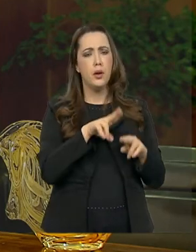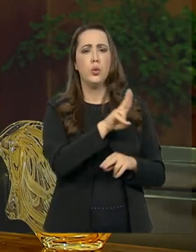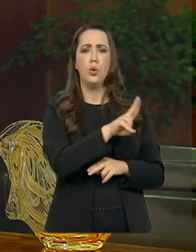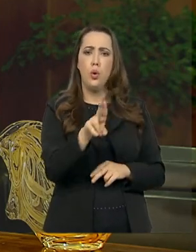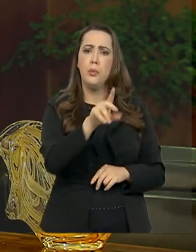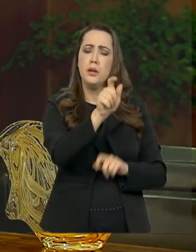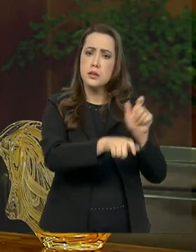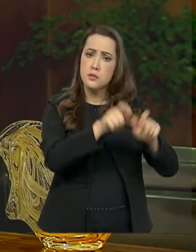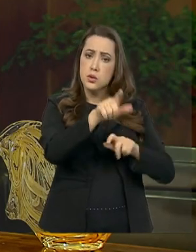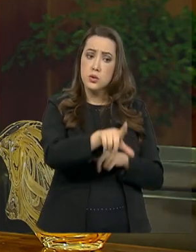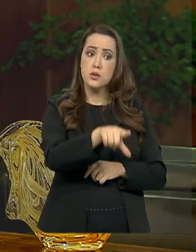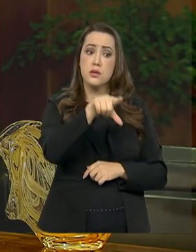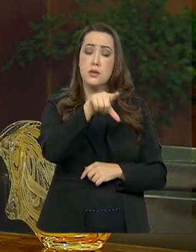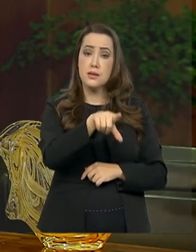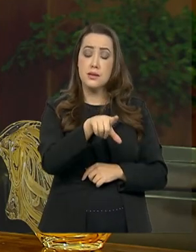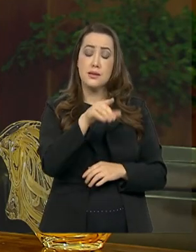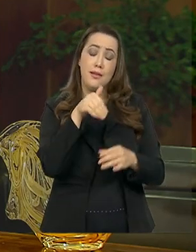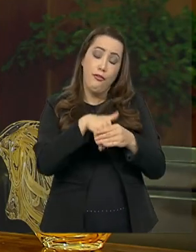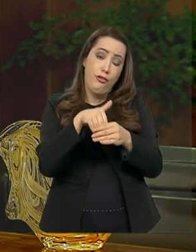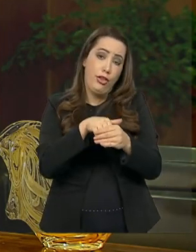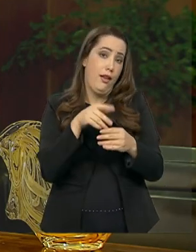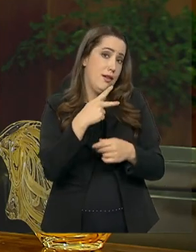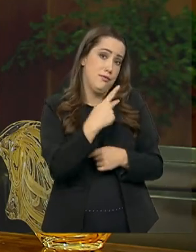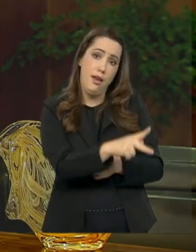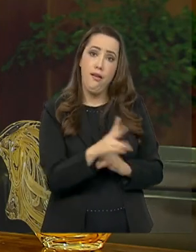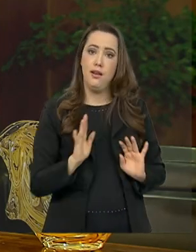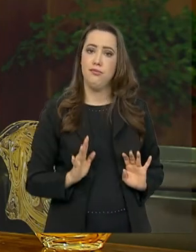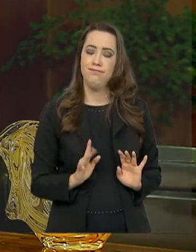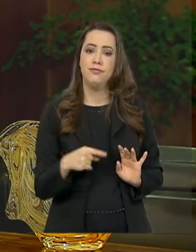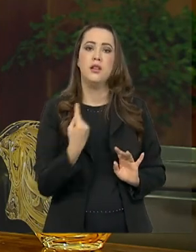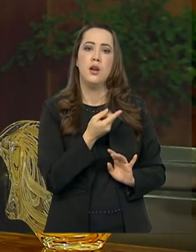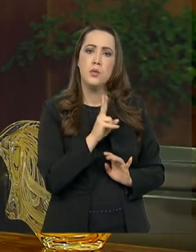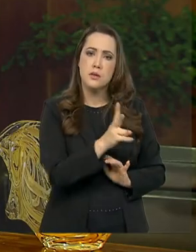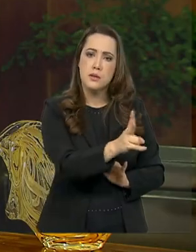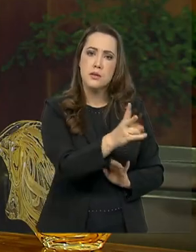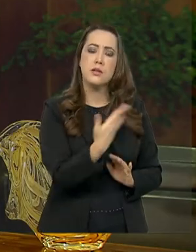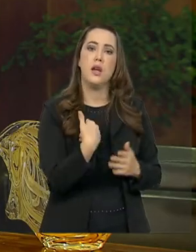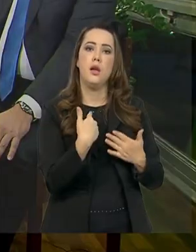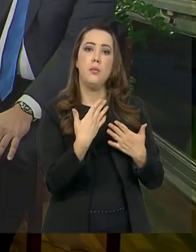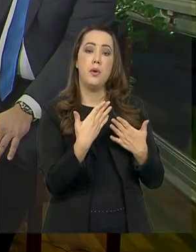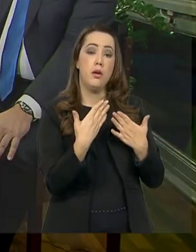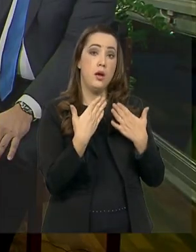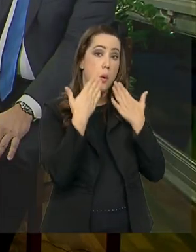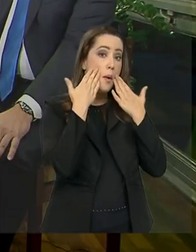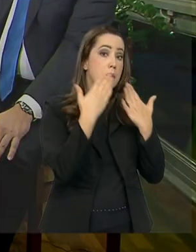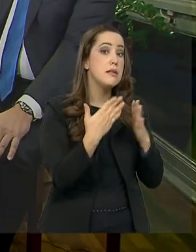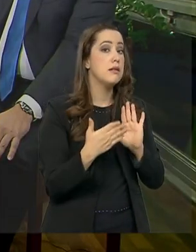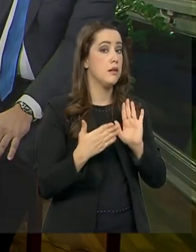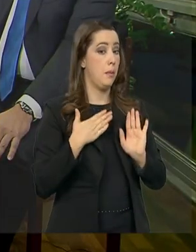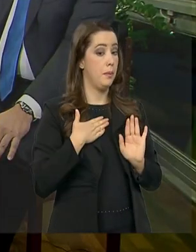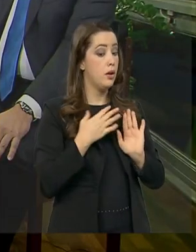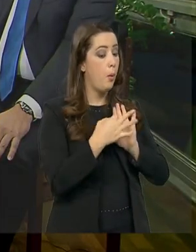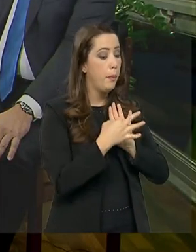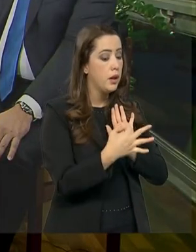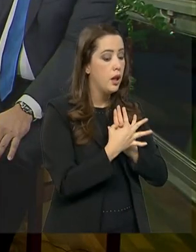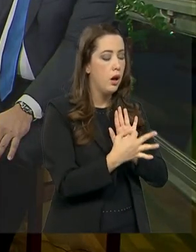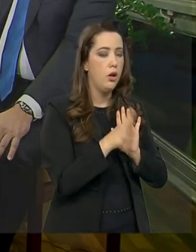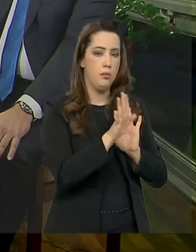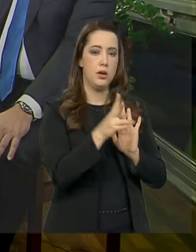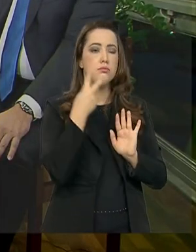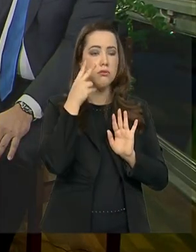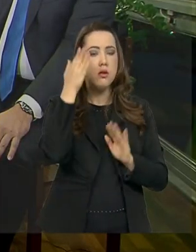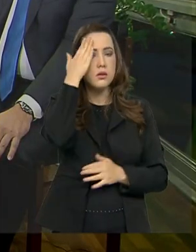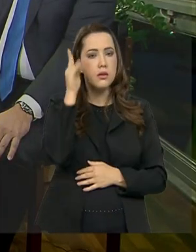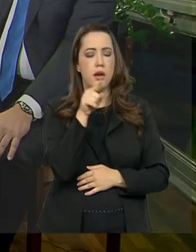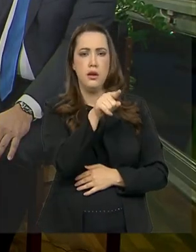elegeram. E nesse sentido eu coloco de forma muito franca, muito respeitosa sempre as minhas posições, mas sempre considerando que a decisão final